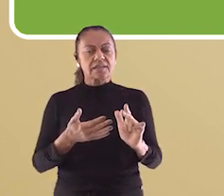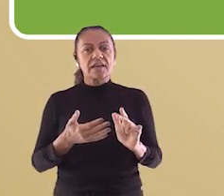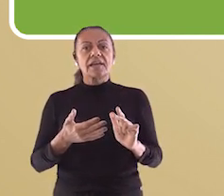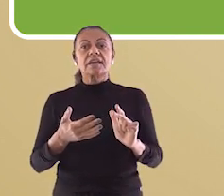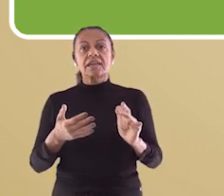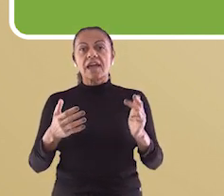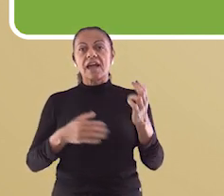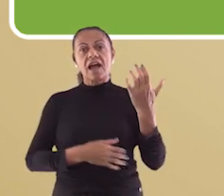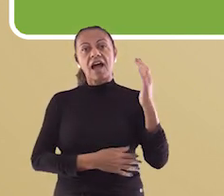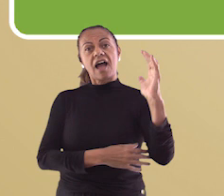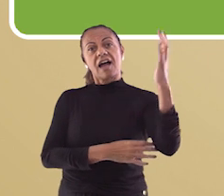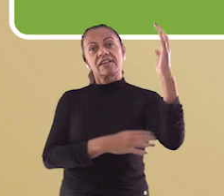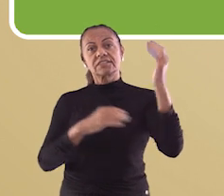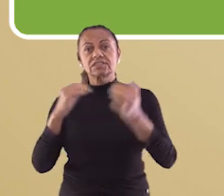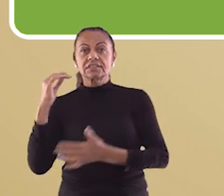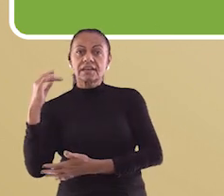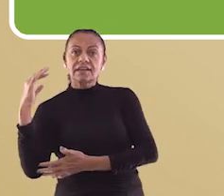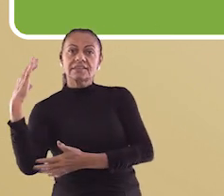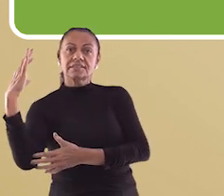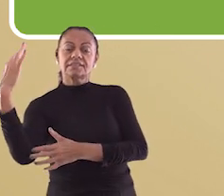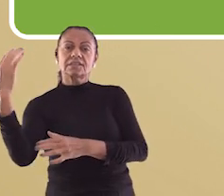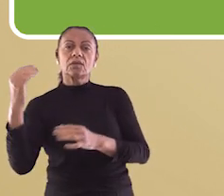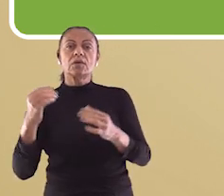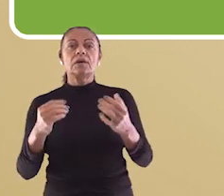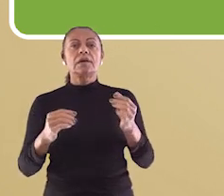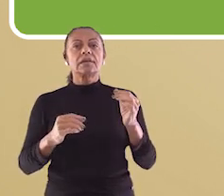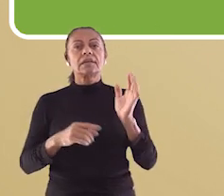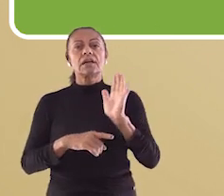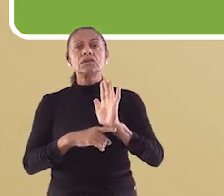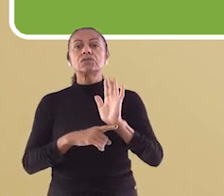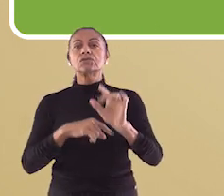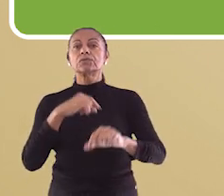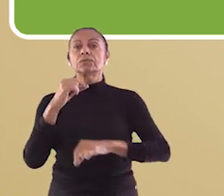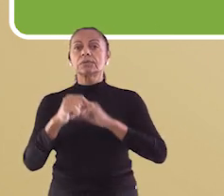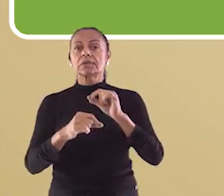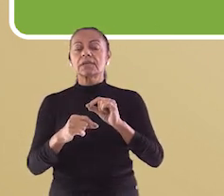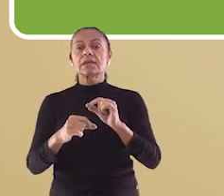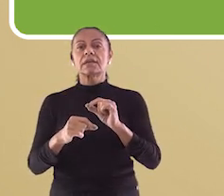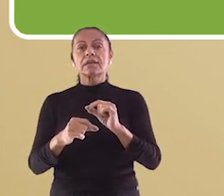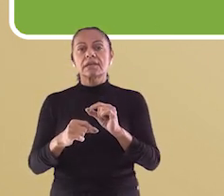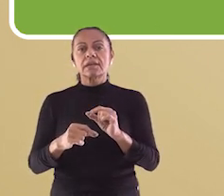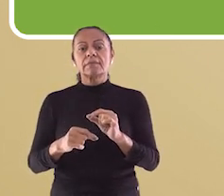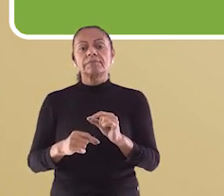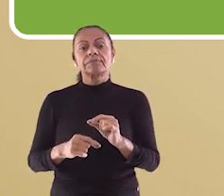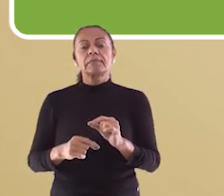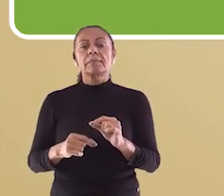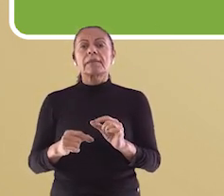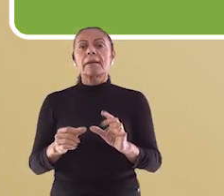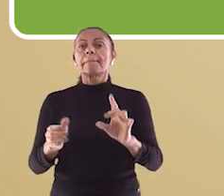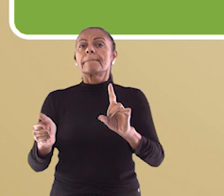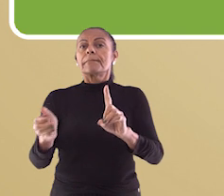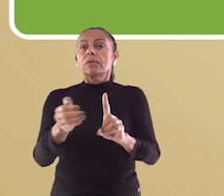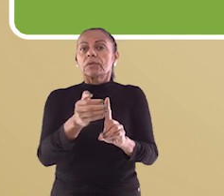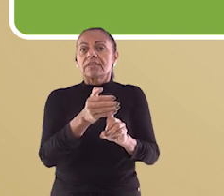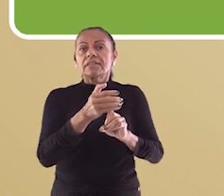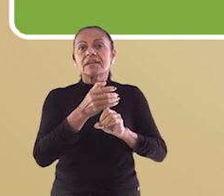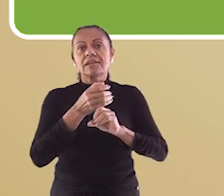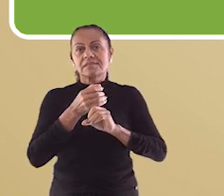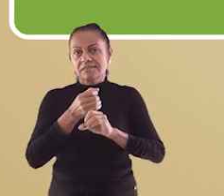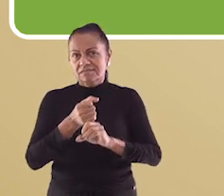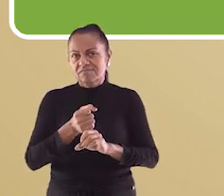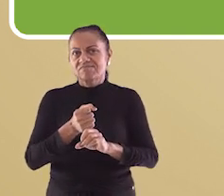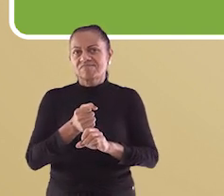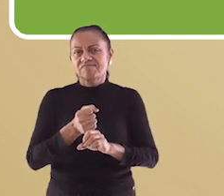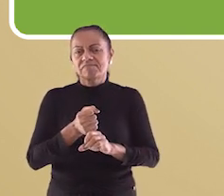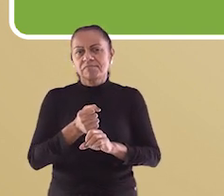entre outros. É a vegetação que fica às margens mesmo deste lugar. Recebe esse nome justamente